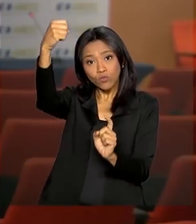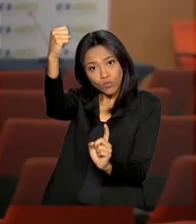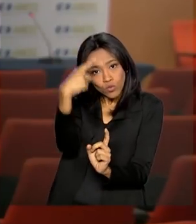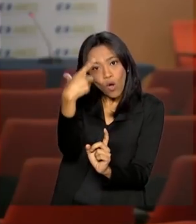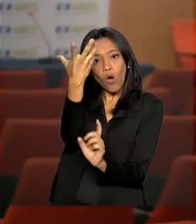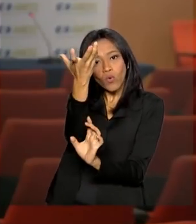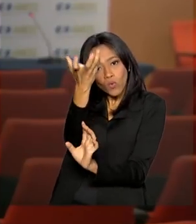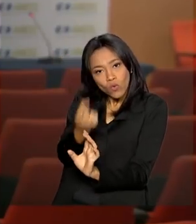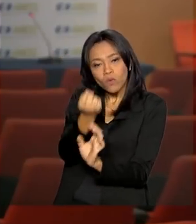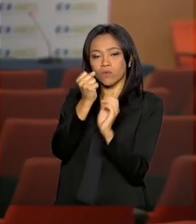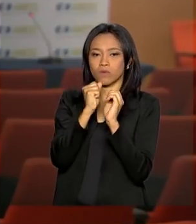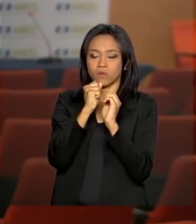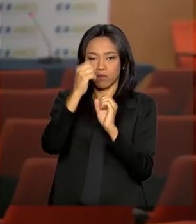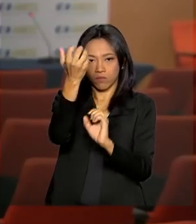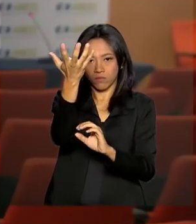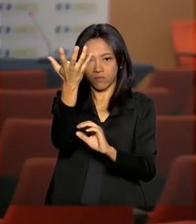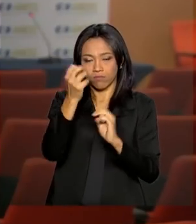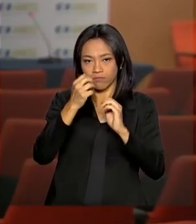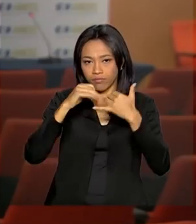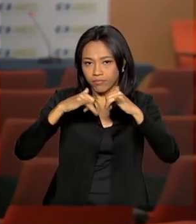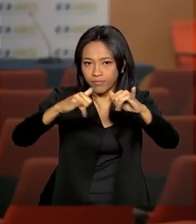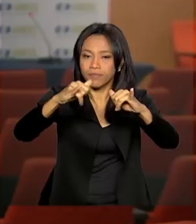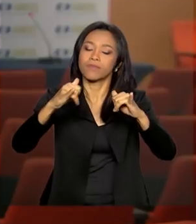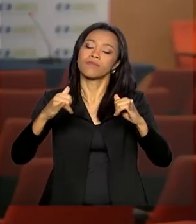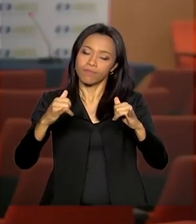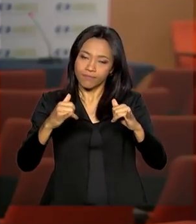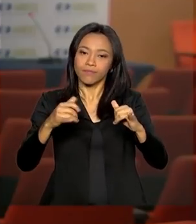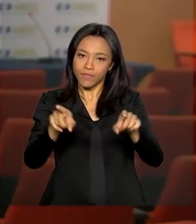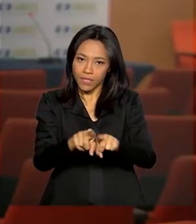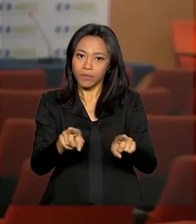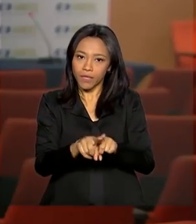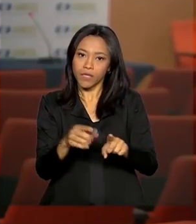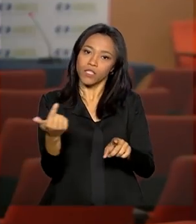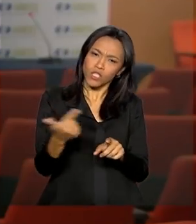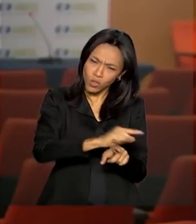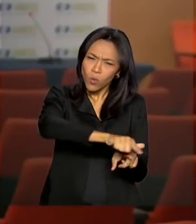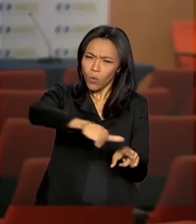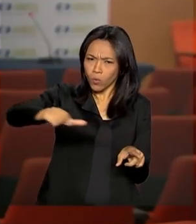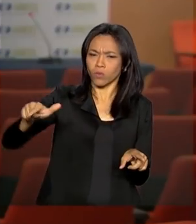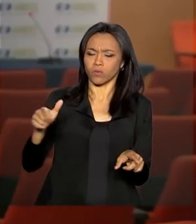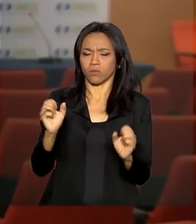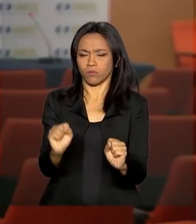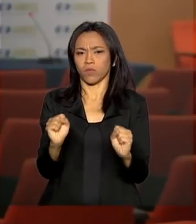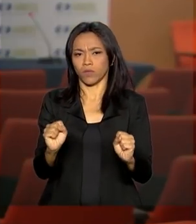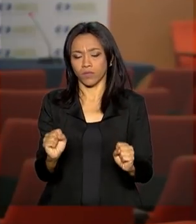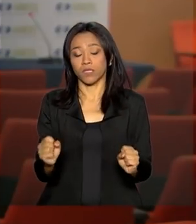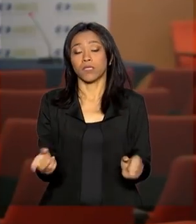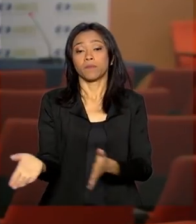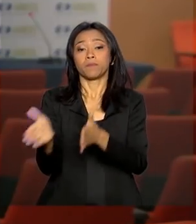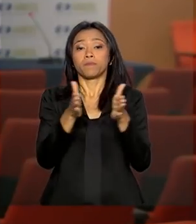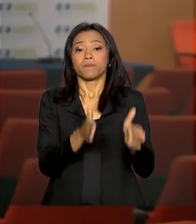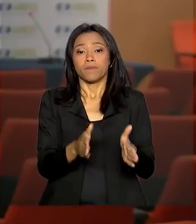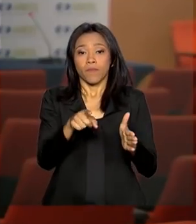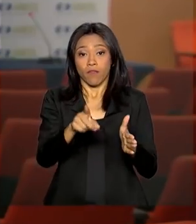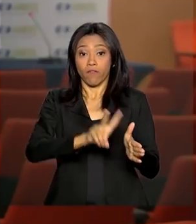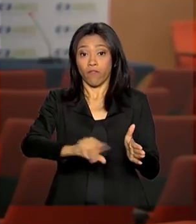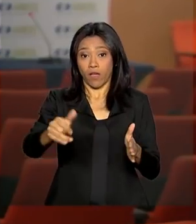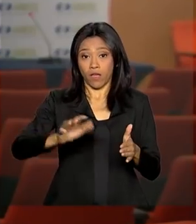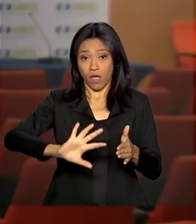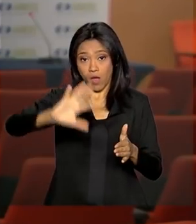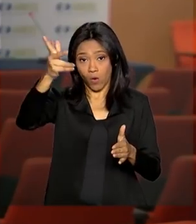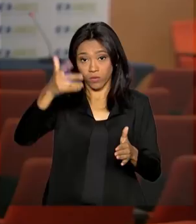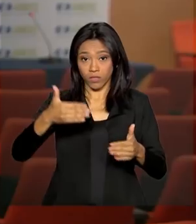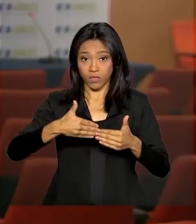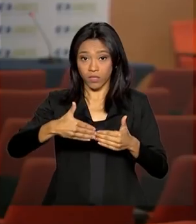como energia que é gerada a partir de combustíveis fósseis. O início do suprimento deve acontecer em